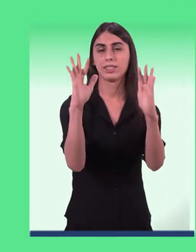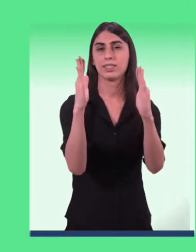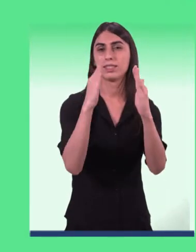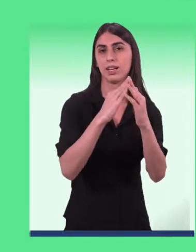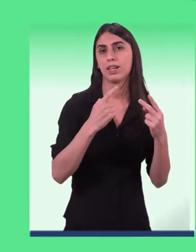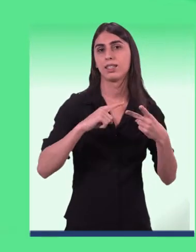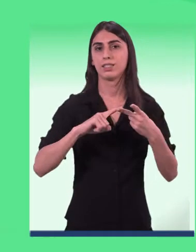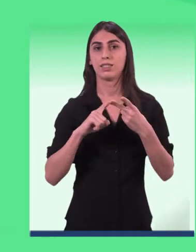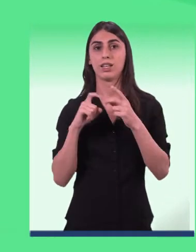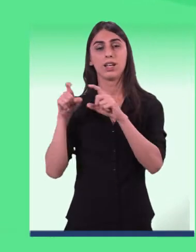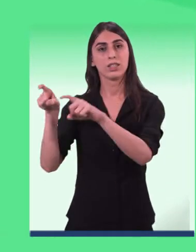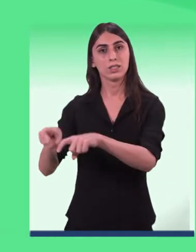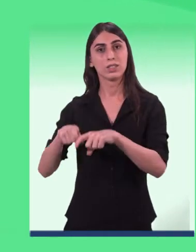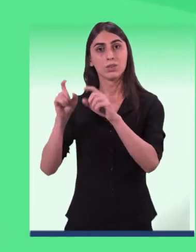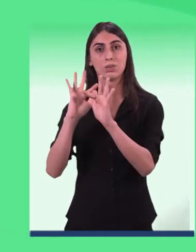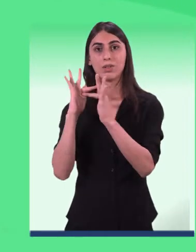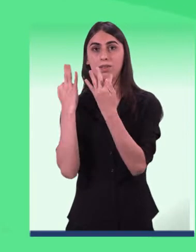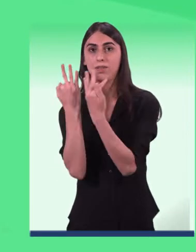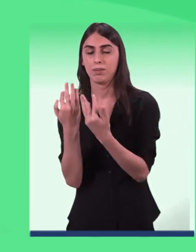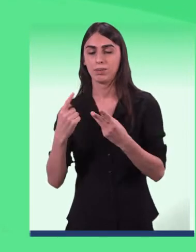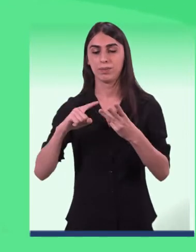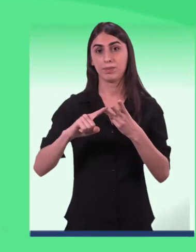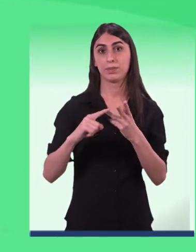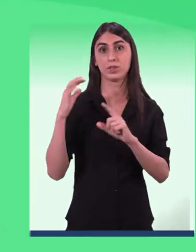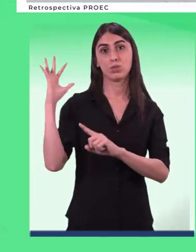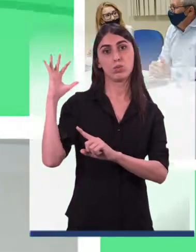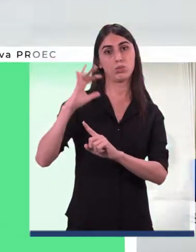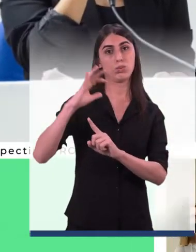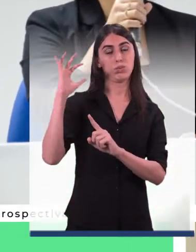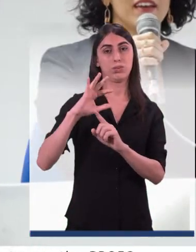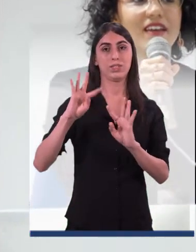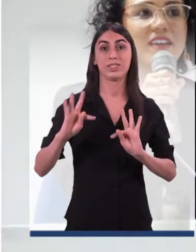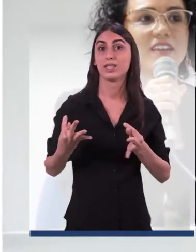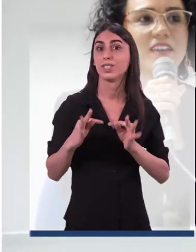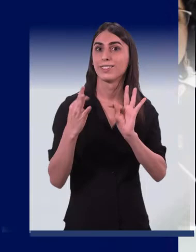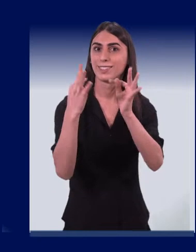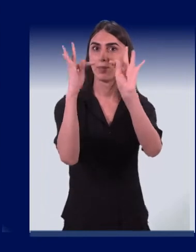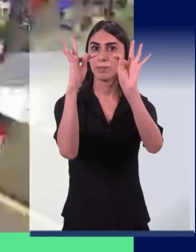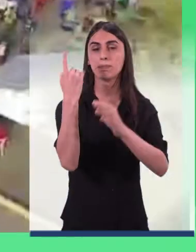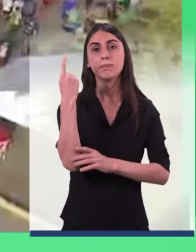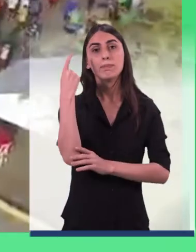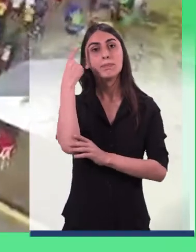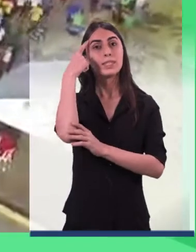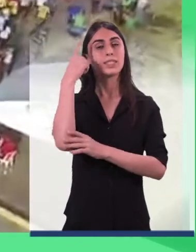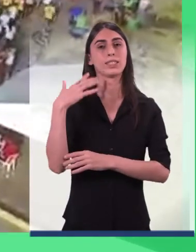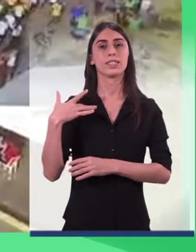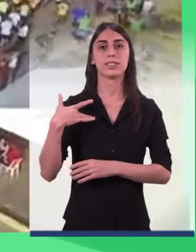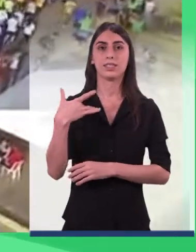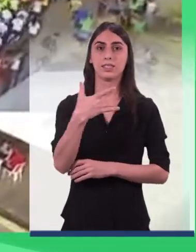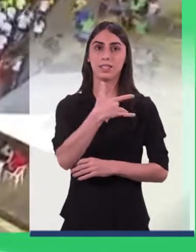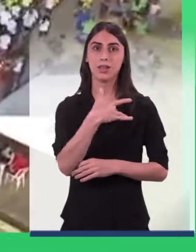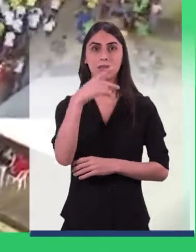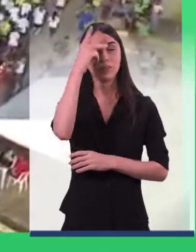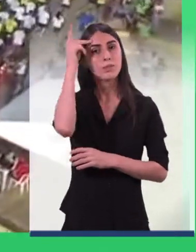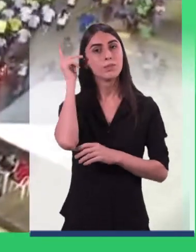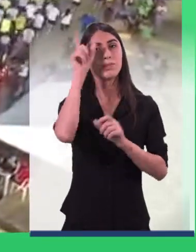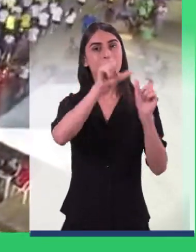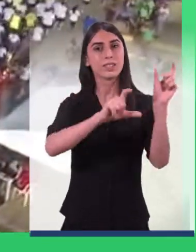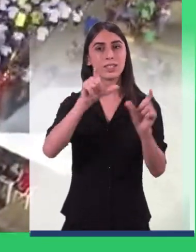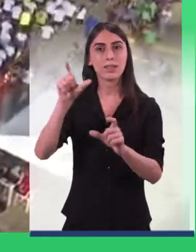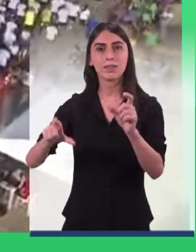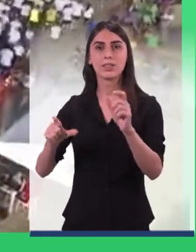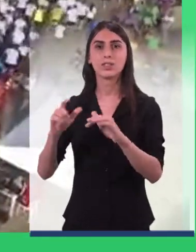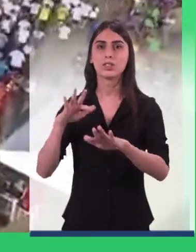doméstica, a agricultura familiar e a influência da tecnologia. Pensando na saúde e bem-estar das pessoas,